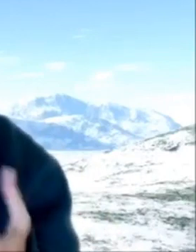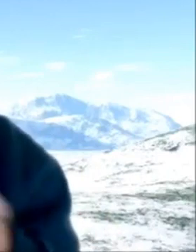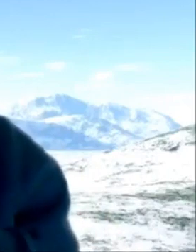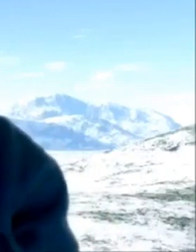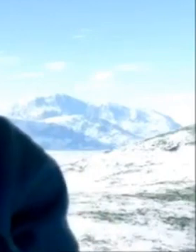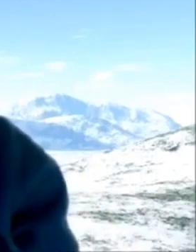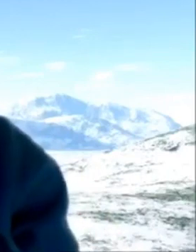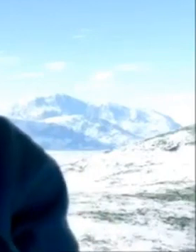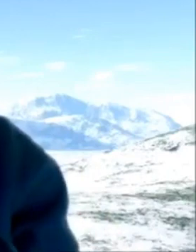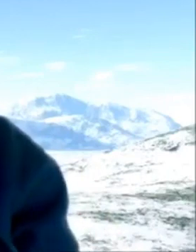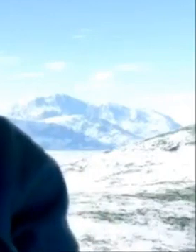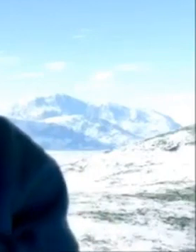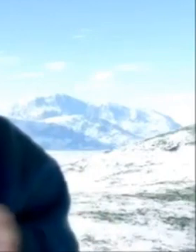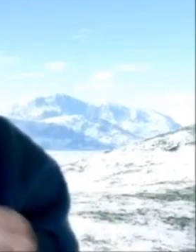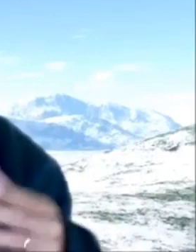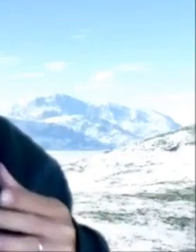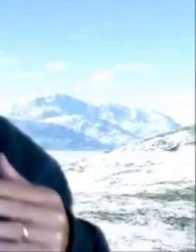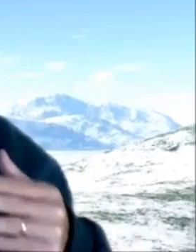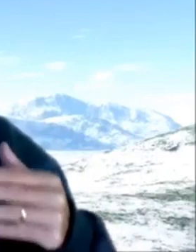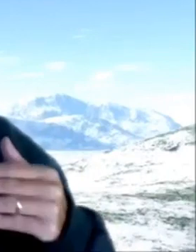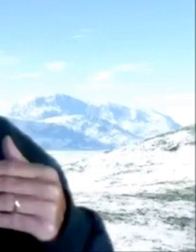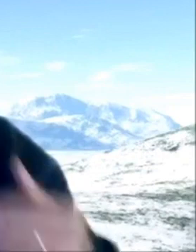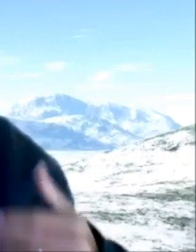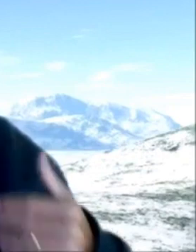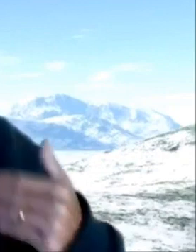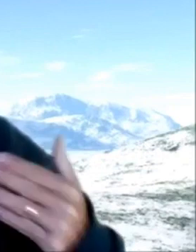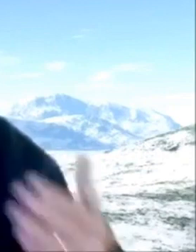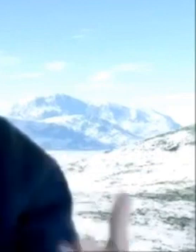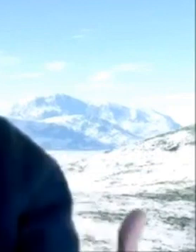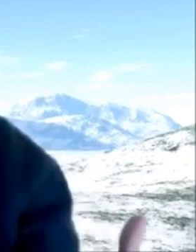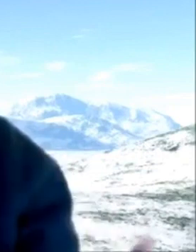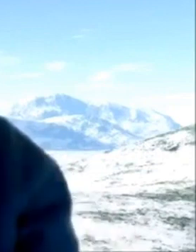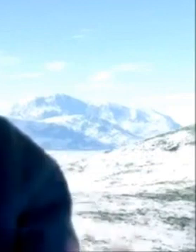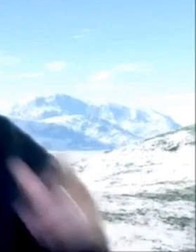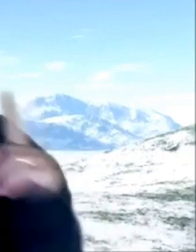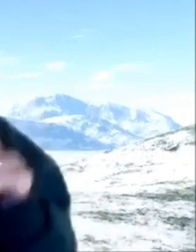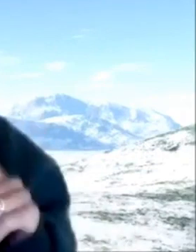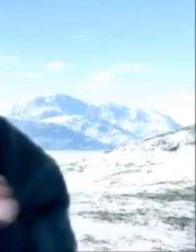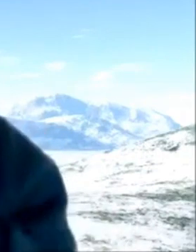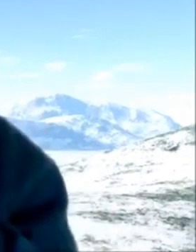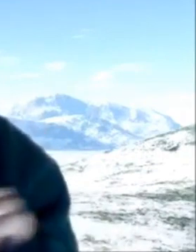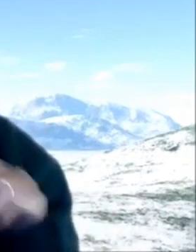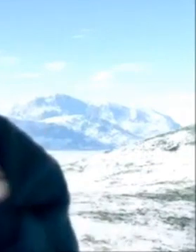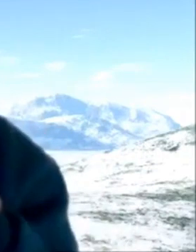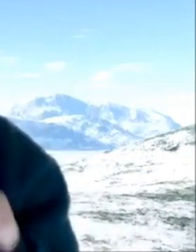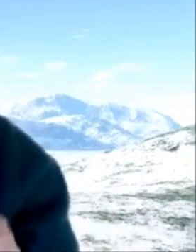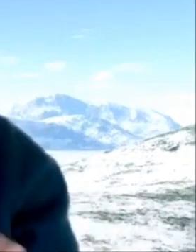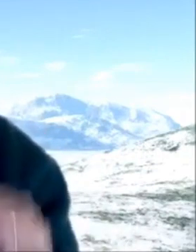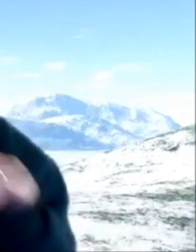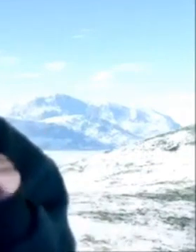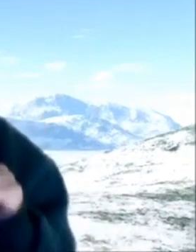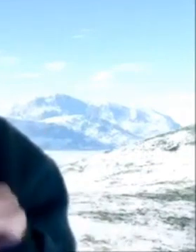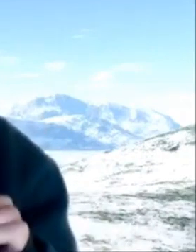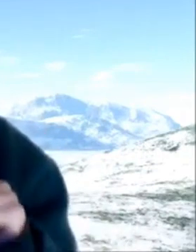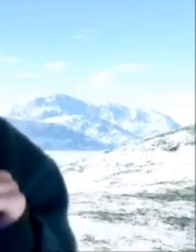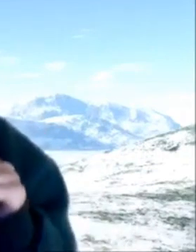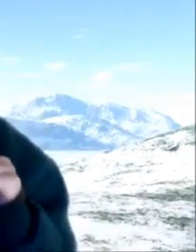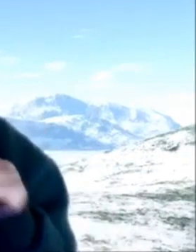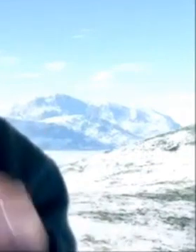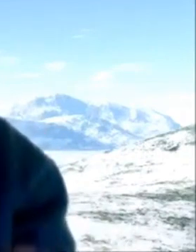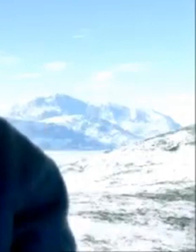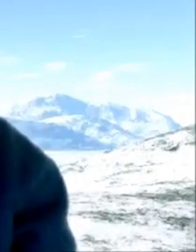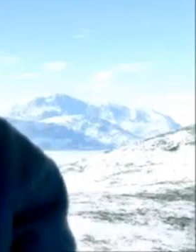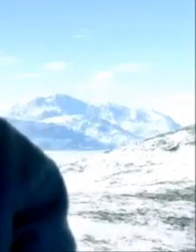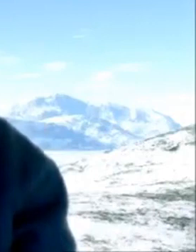de leitura e comunicação espero que vocês tenham gostado da aula mas ainda não acabou porque tem